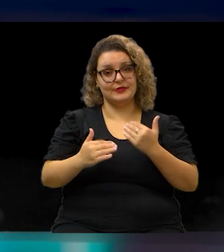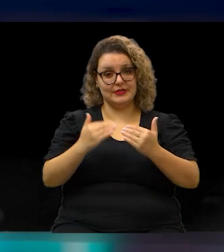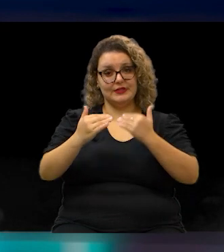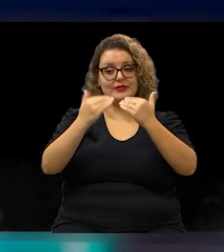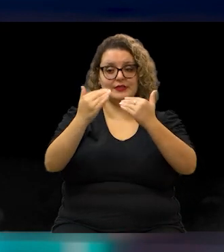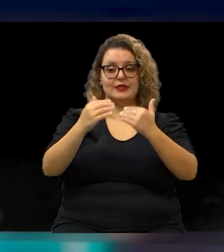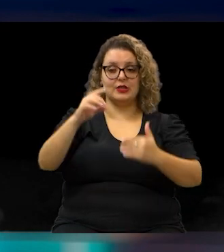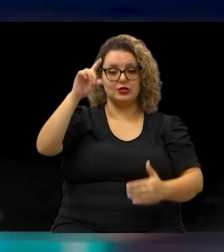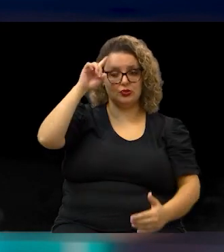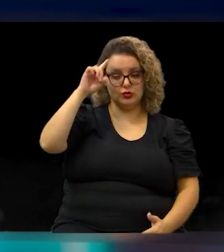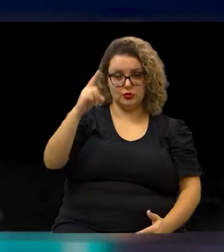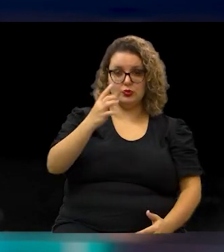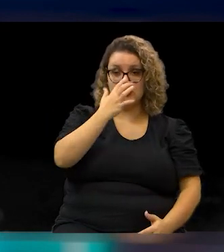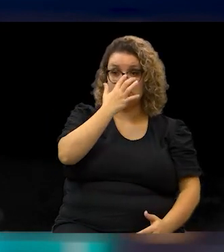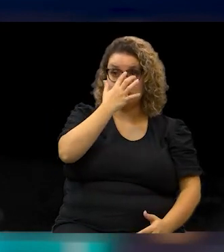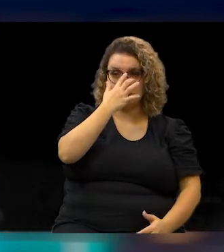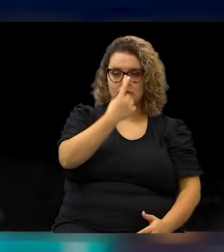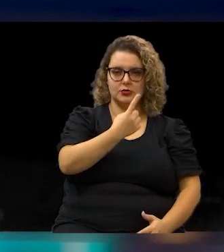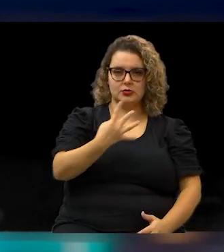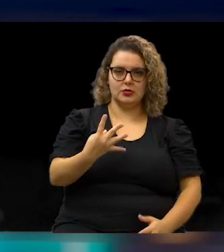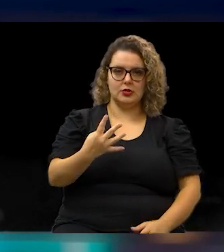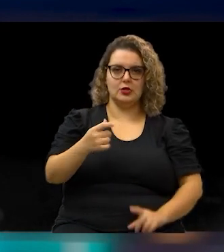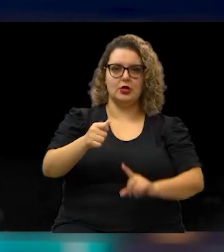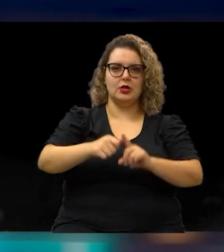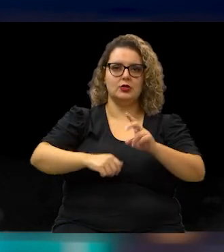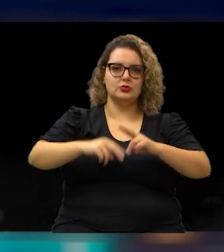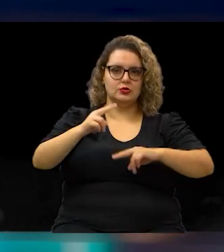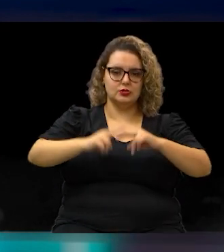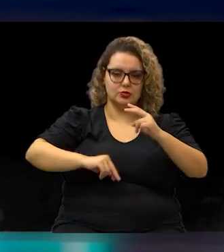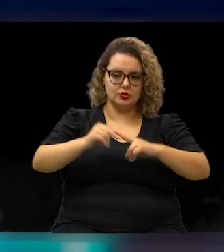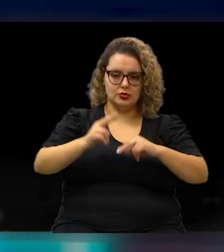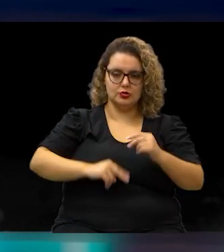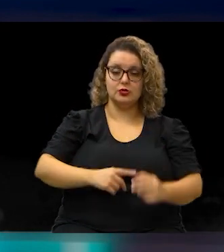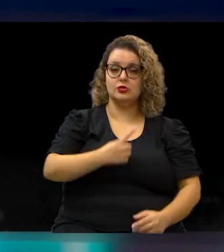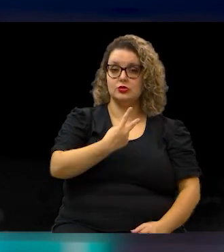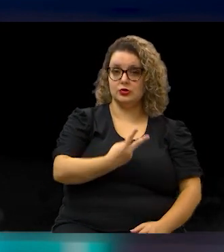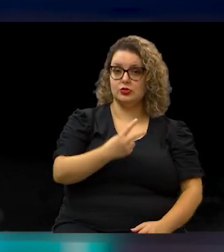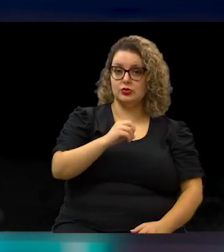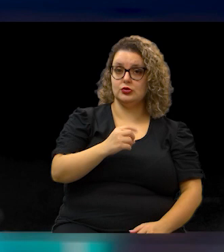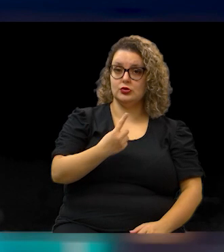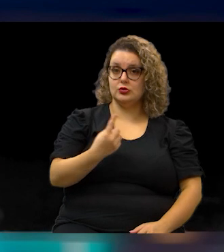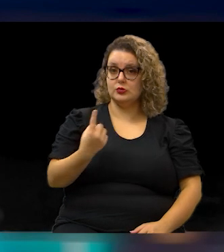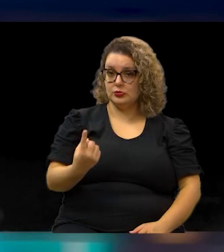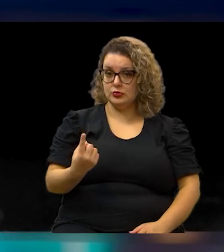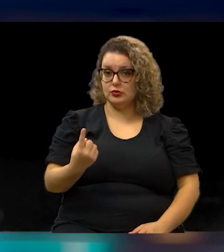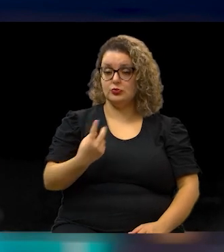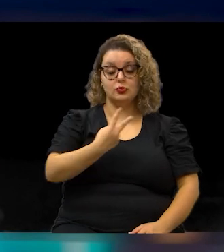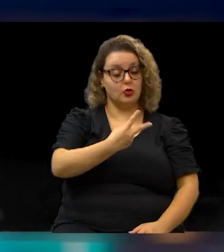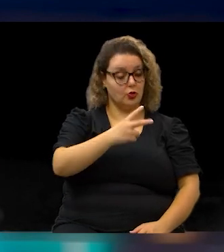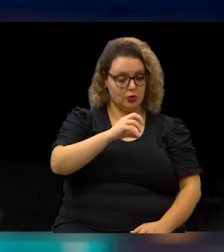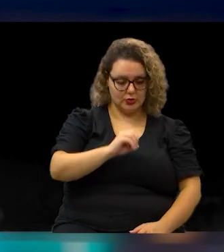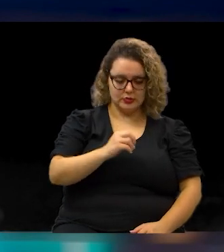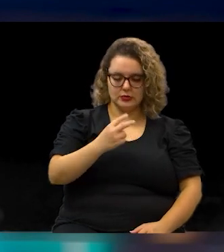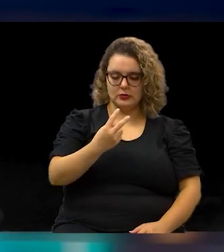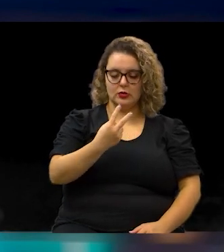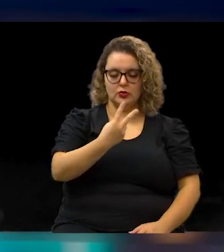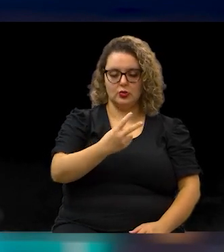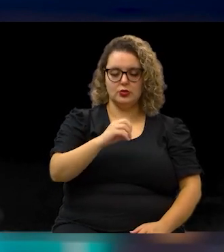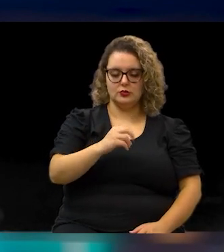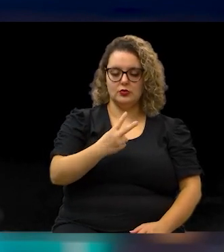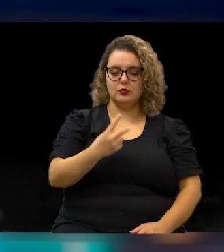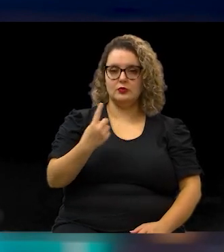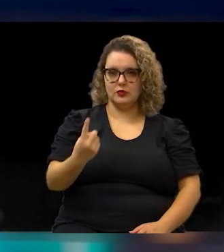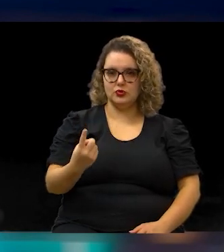no dia 14 de junho de 2021. A Cozinha Solidária em 2022